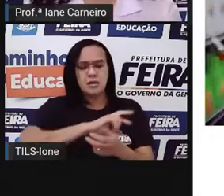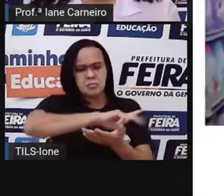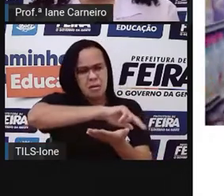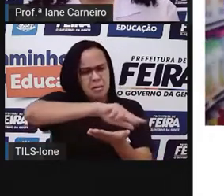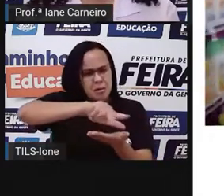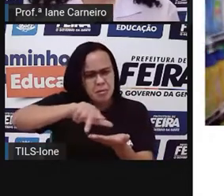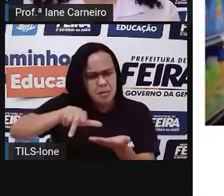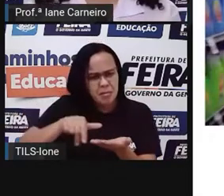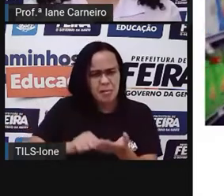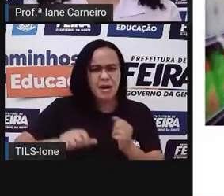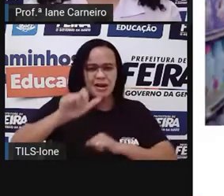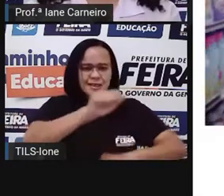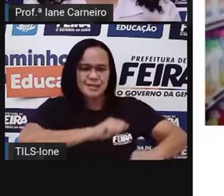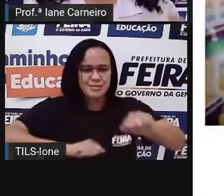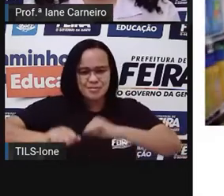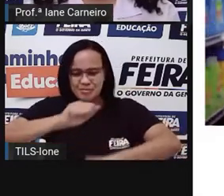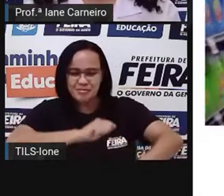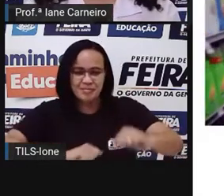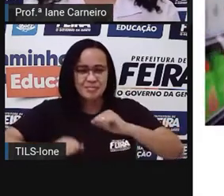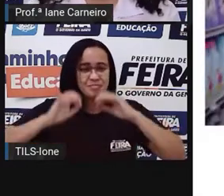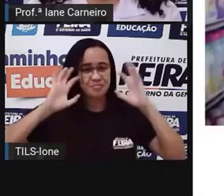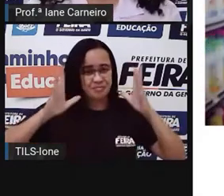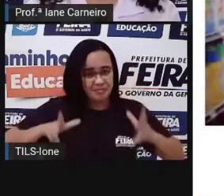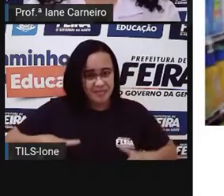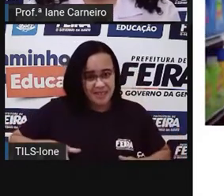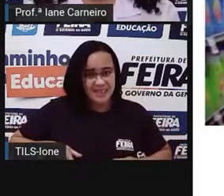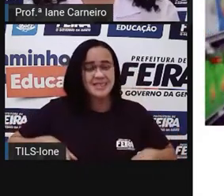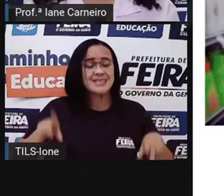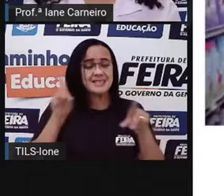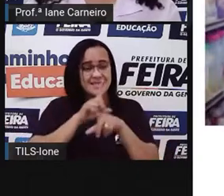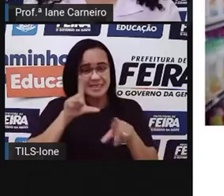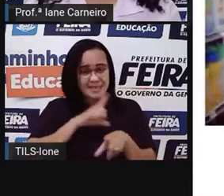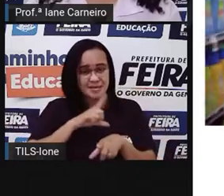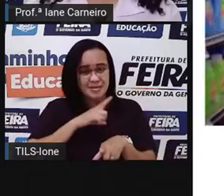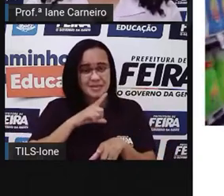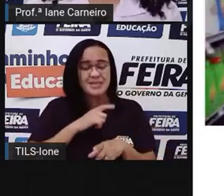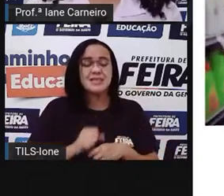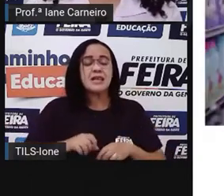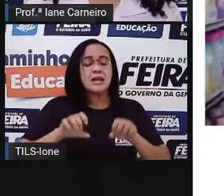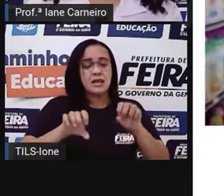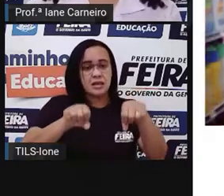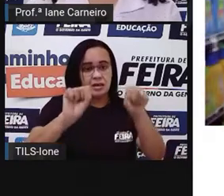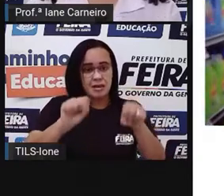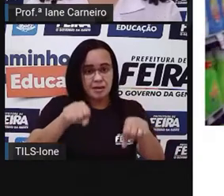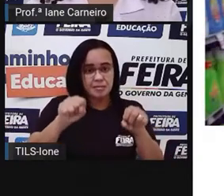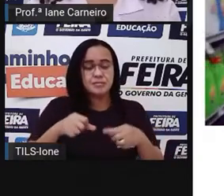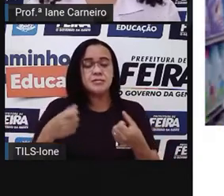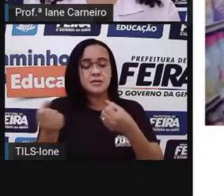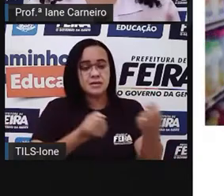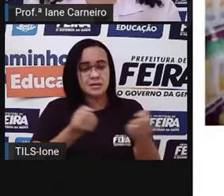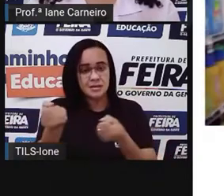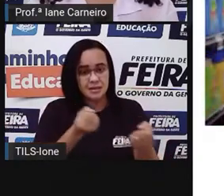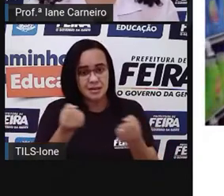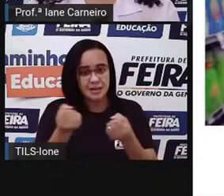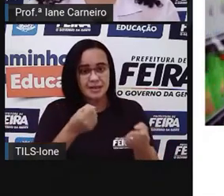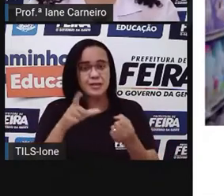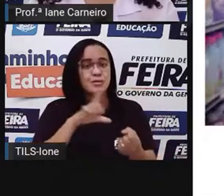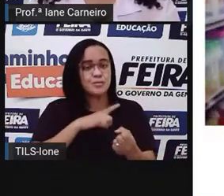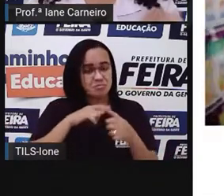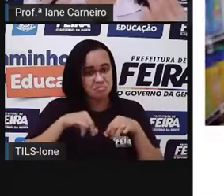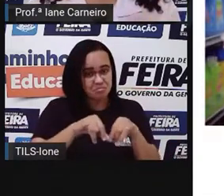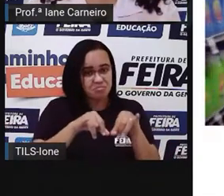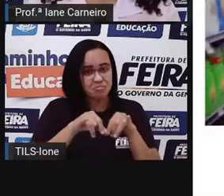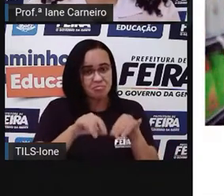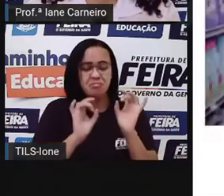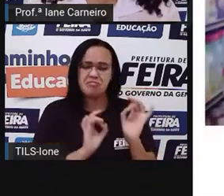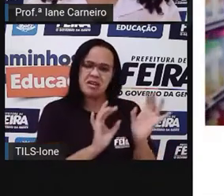Tem supermercado que vende até carro, moto, né? Tem também lojas, supermercados que vendem